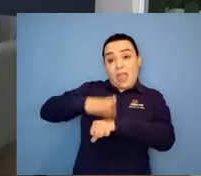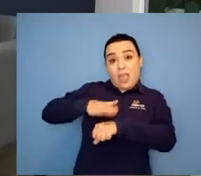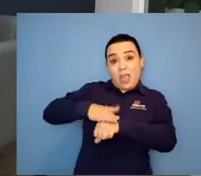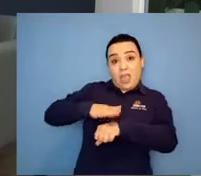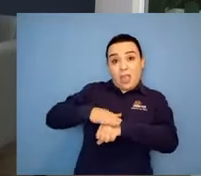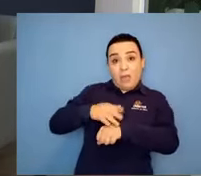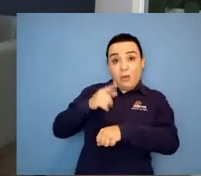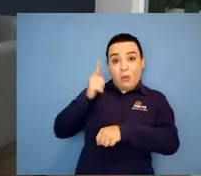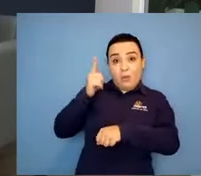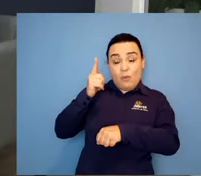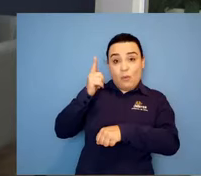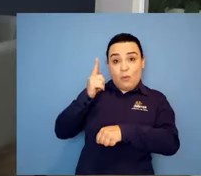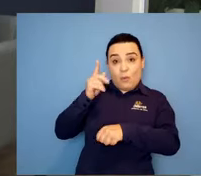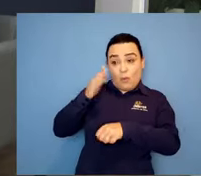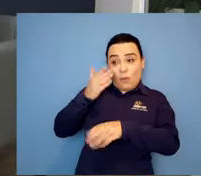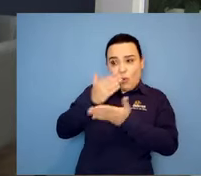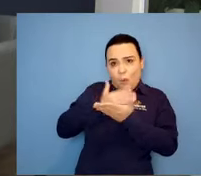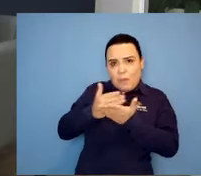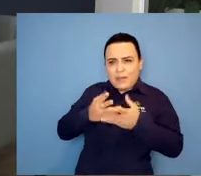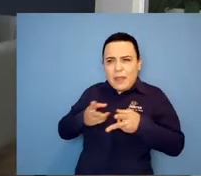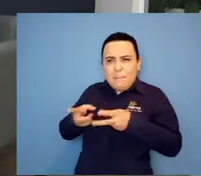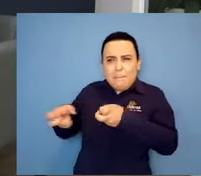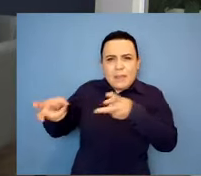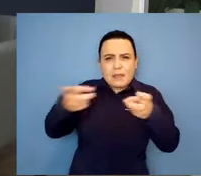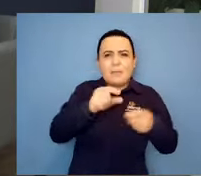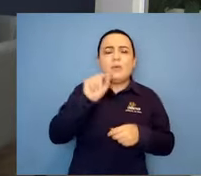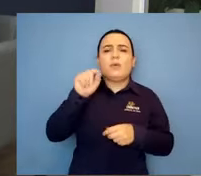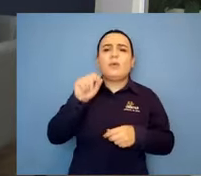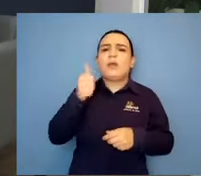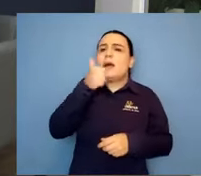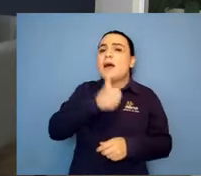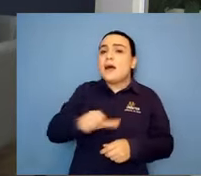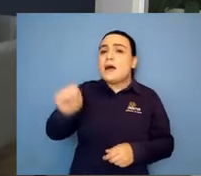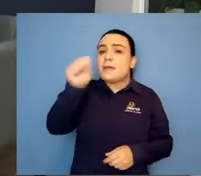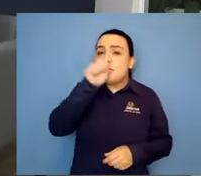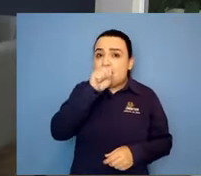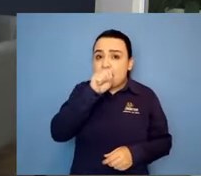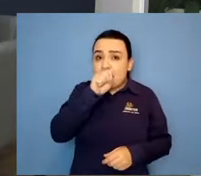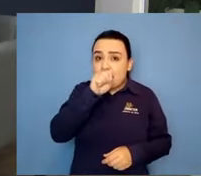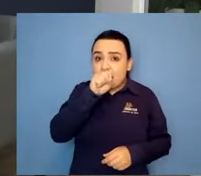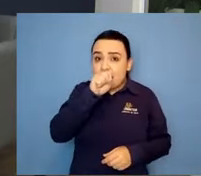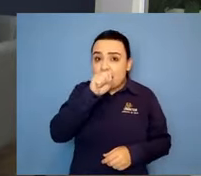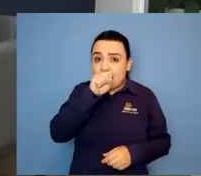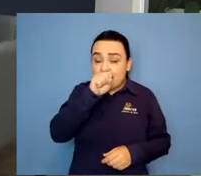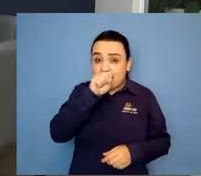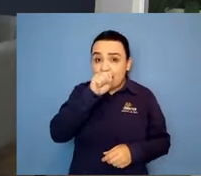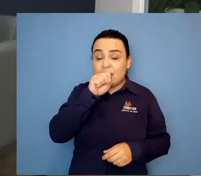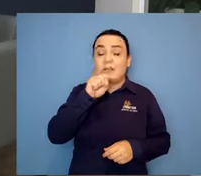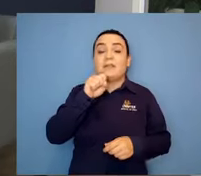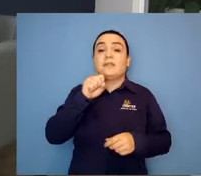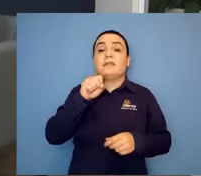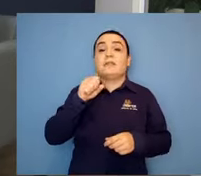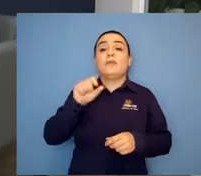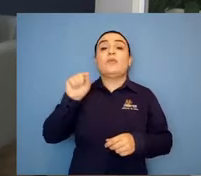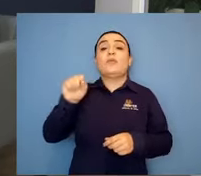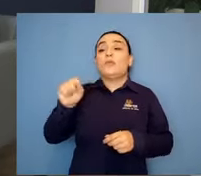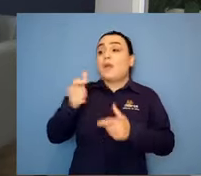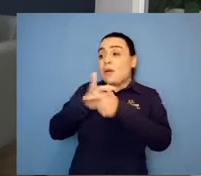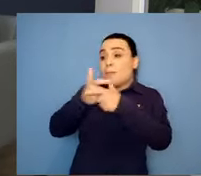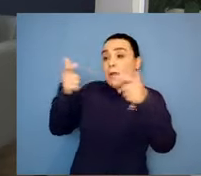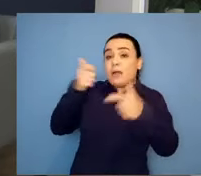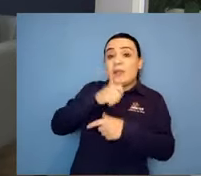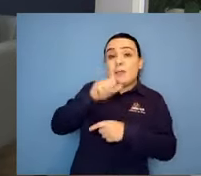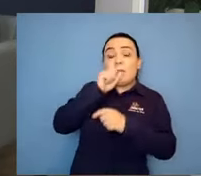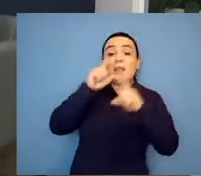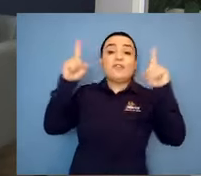da unidade de saúde, Então, dentro do hospital nasceu uma corrente do bem. É, eu lembro tanto de você falando